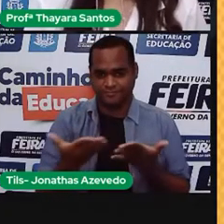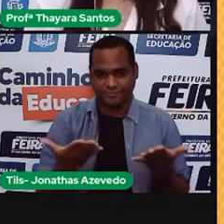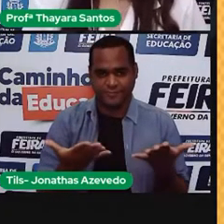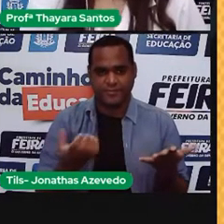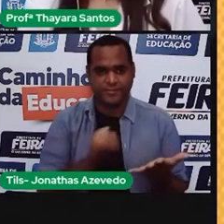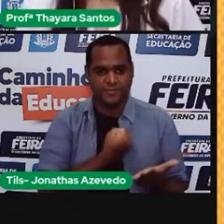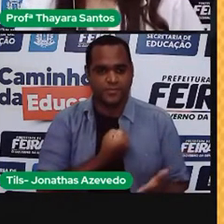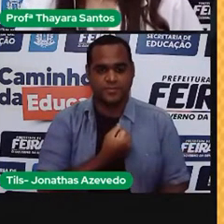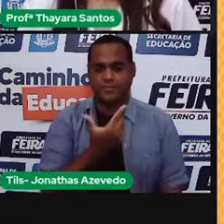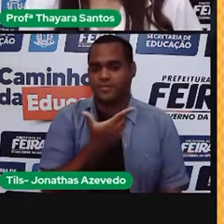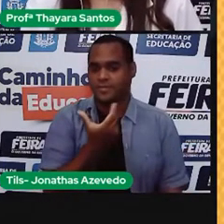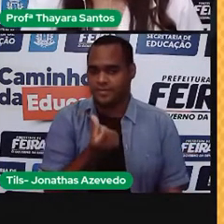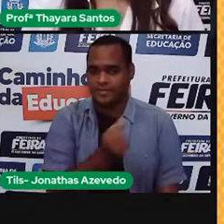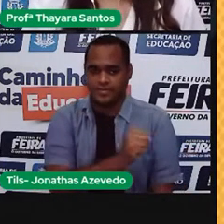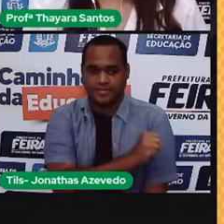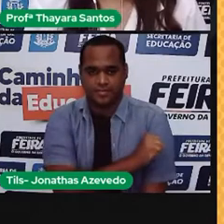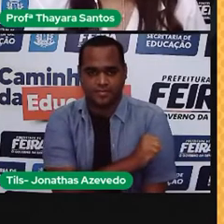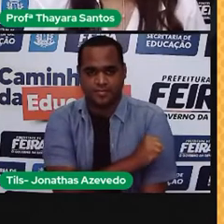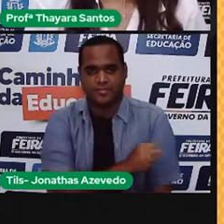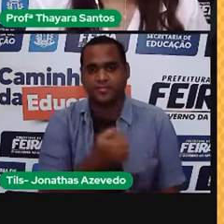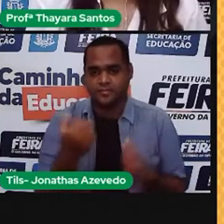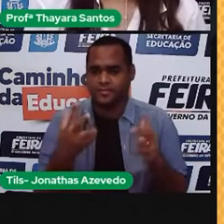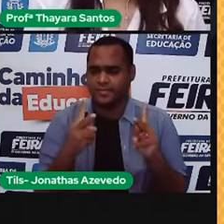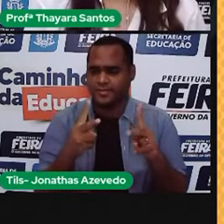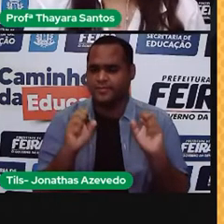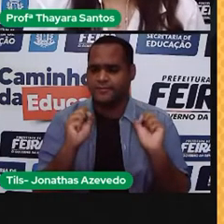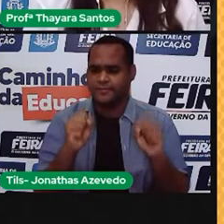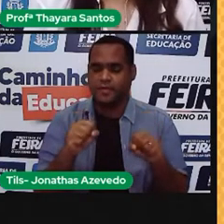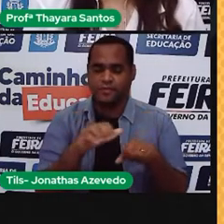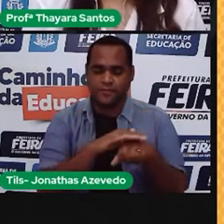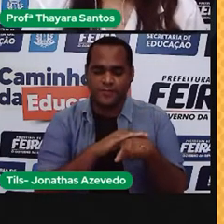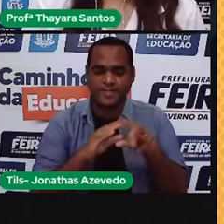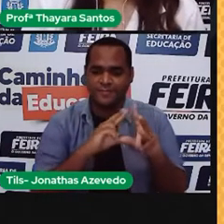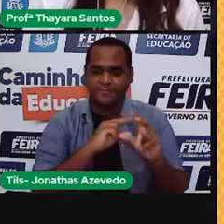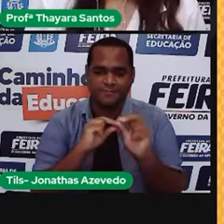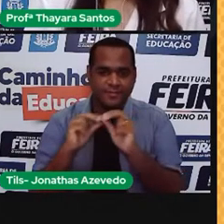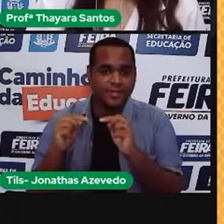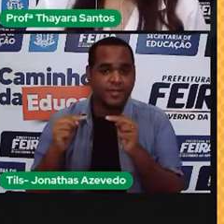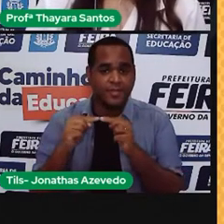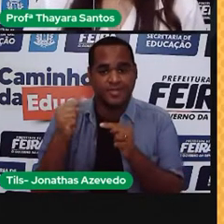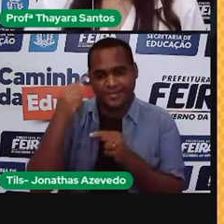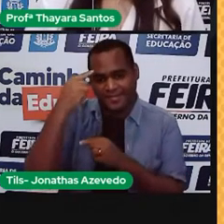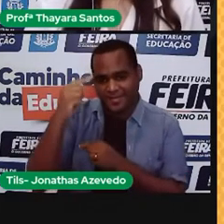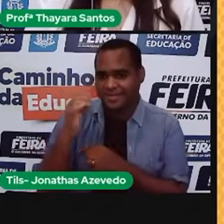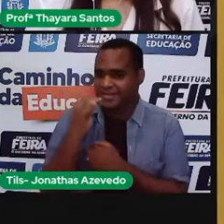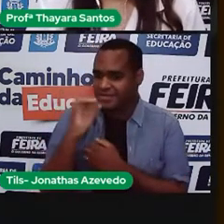26 do oitavo ano, e a gente vai continuar conversando sobre as fontes e os tipos de energia.